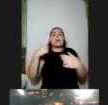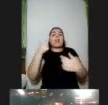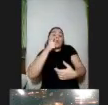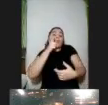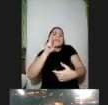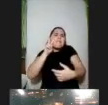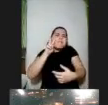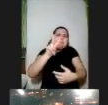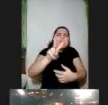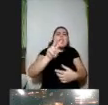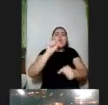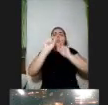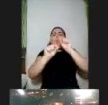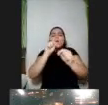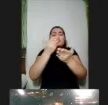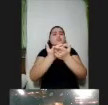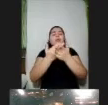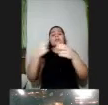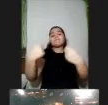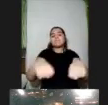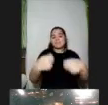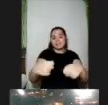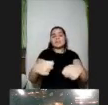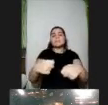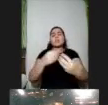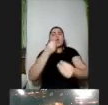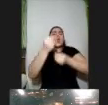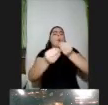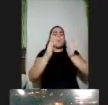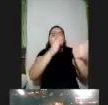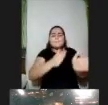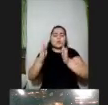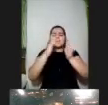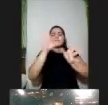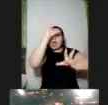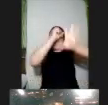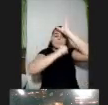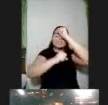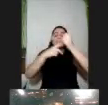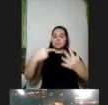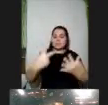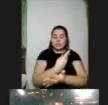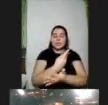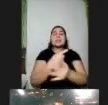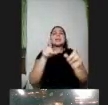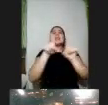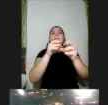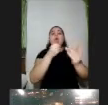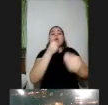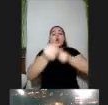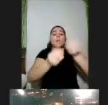estudantes trazem como os processos de aprendizagem se dão e portanto mais capaz de disparar ali processos de aprendizagem